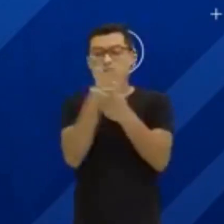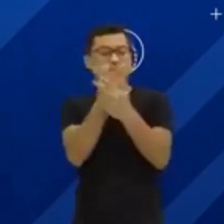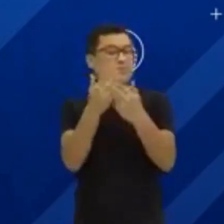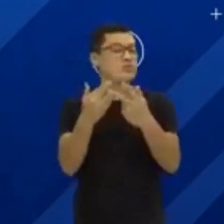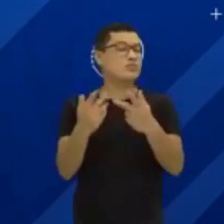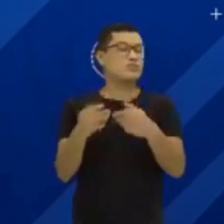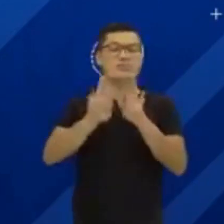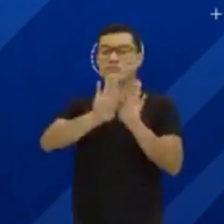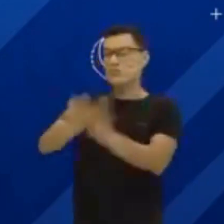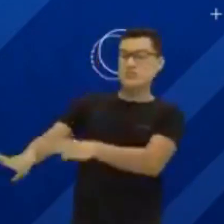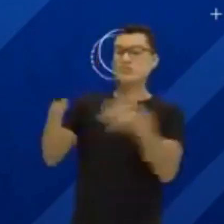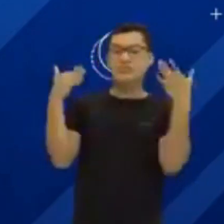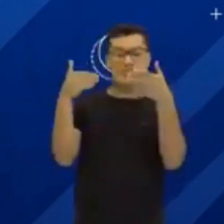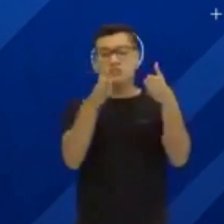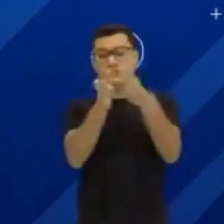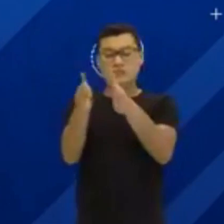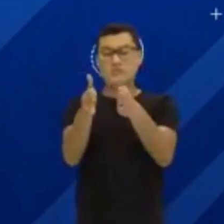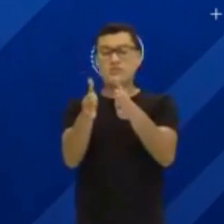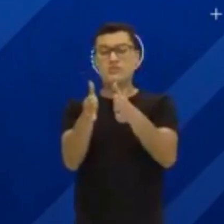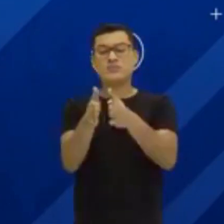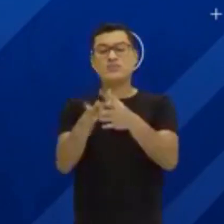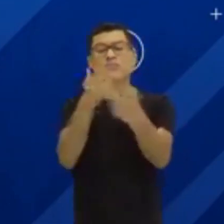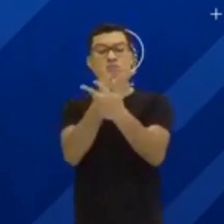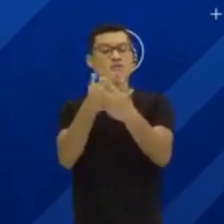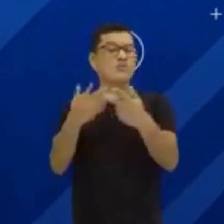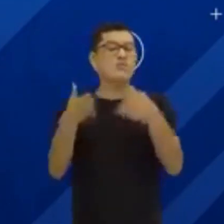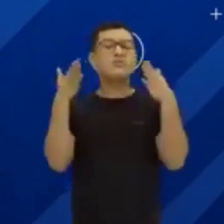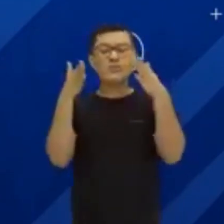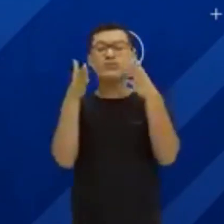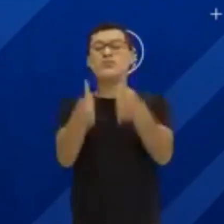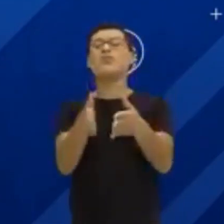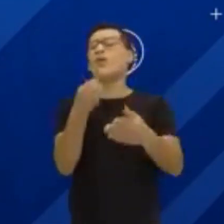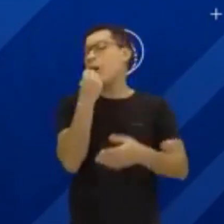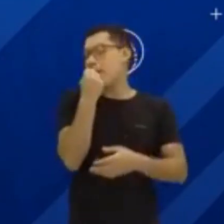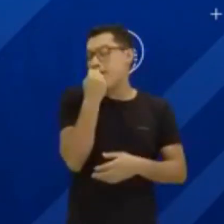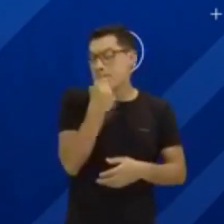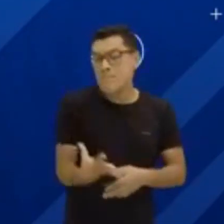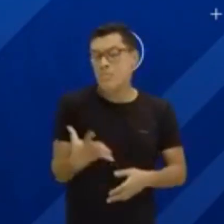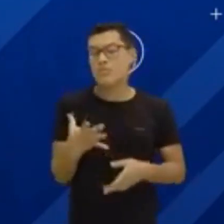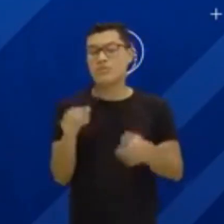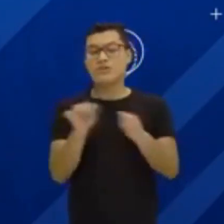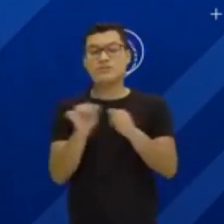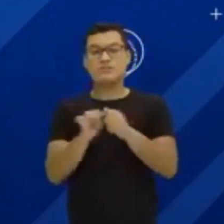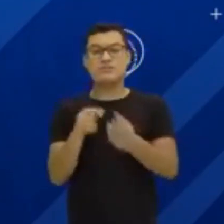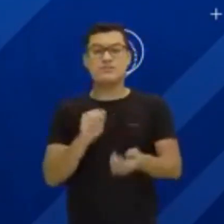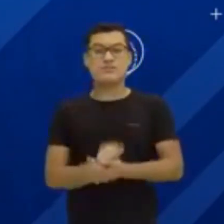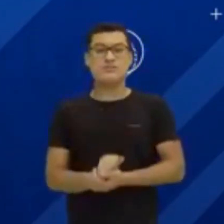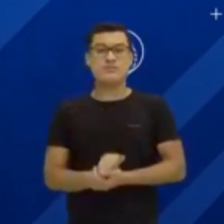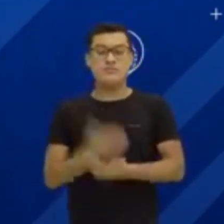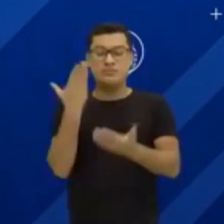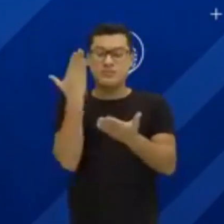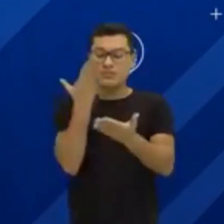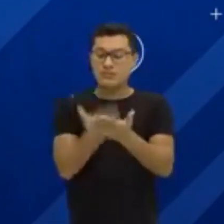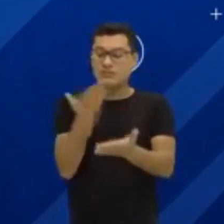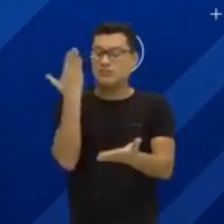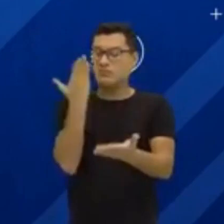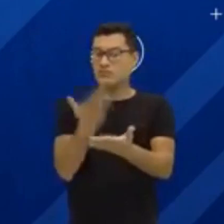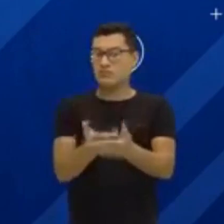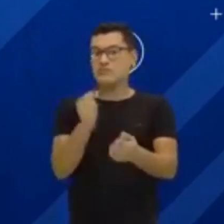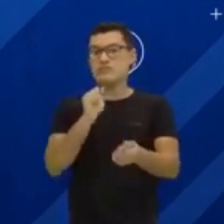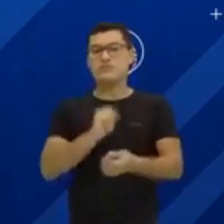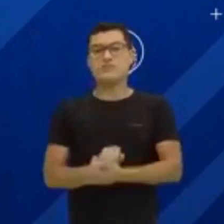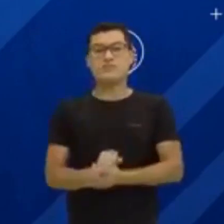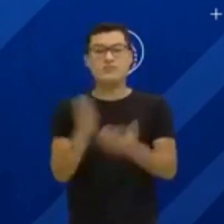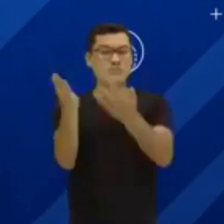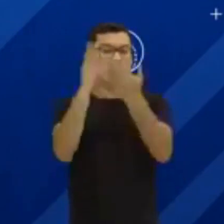desviem do foco. Ou seja, que te deem outro foco. E uma maneira excelente para se fazer isso é estudando. Então,